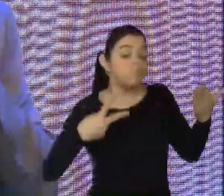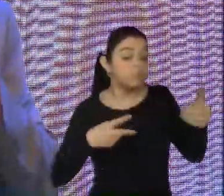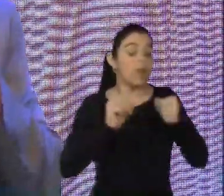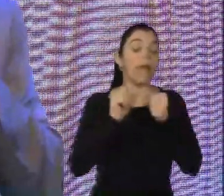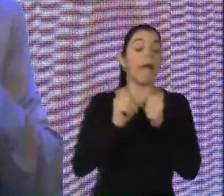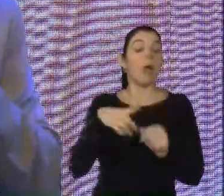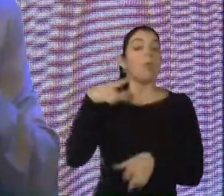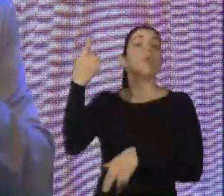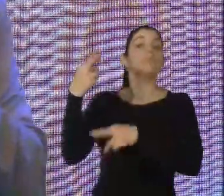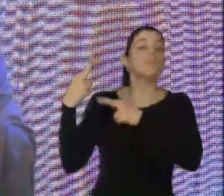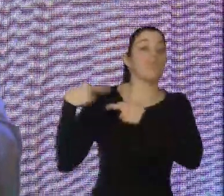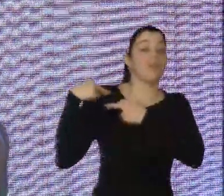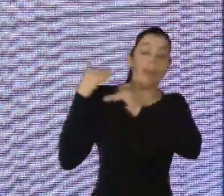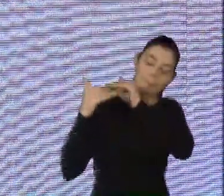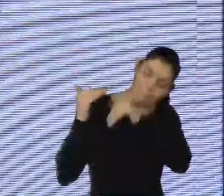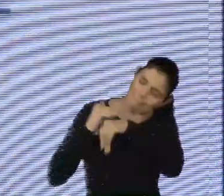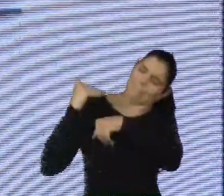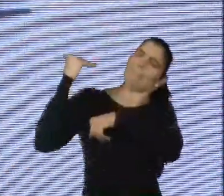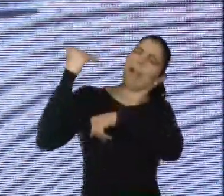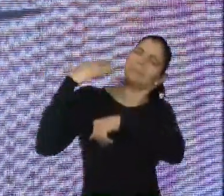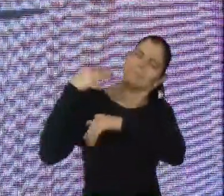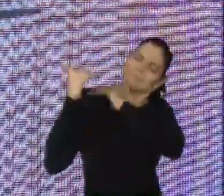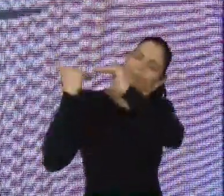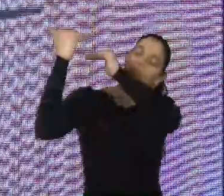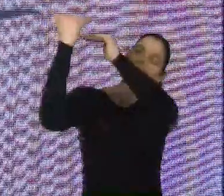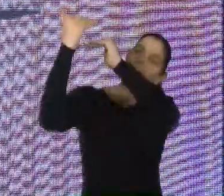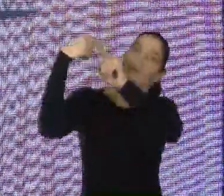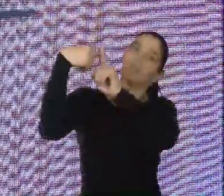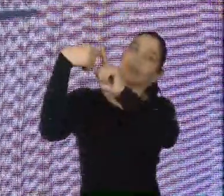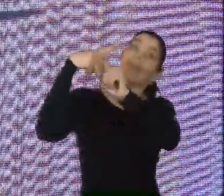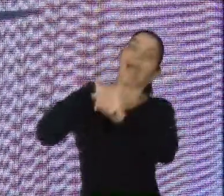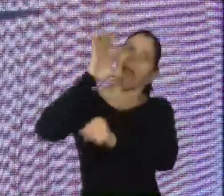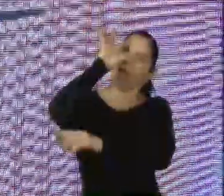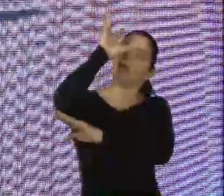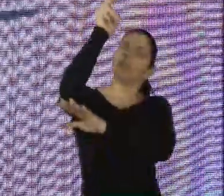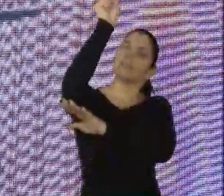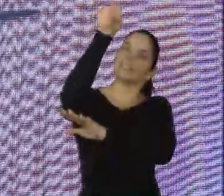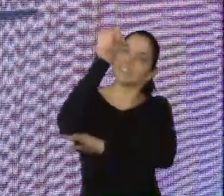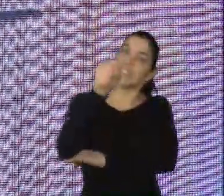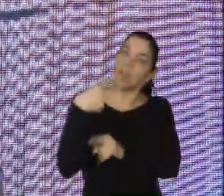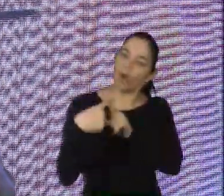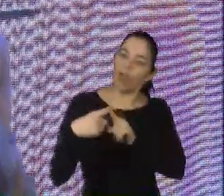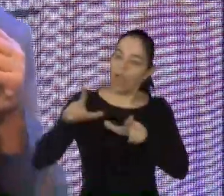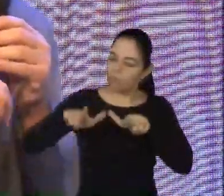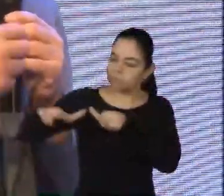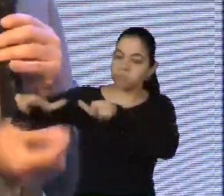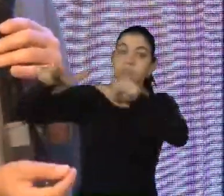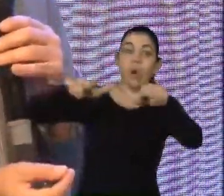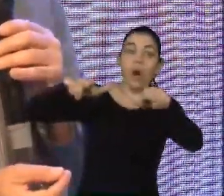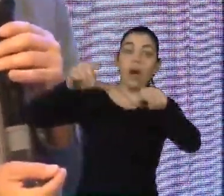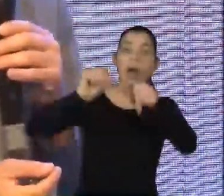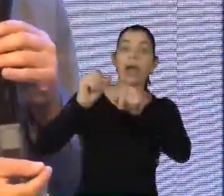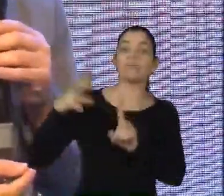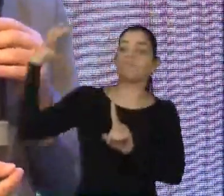comunicação, mais desenvolvida. Então, mostrando que a neuroplasticidade acontece, sim, ali, no ambiente microscópico, com aumento